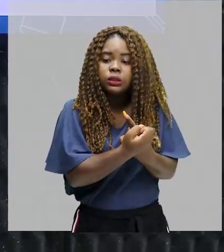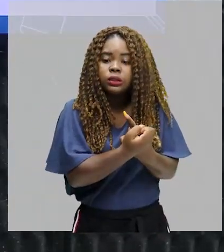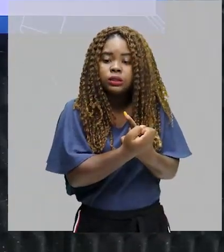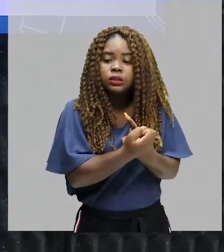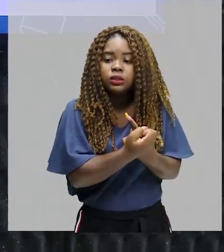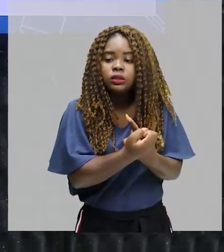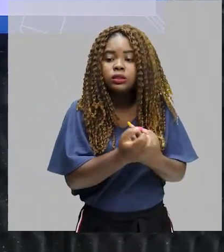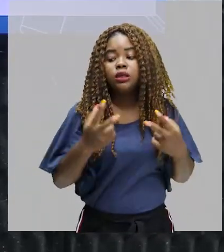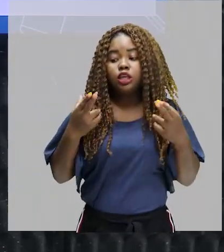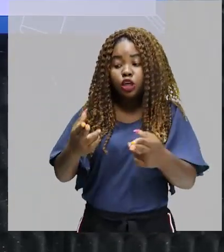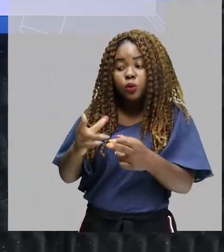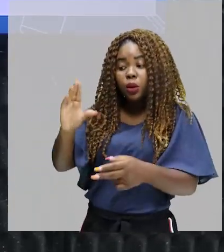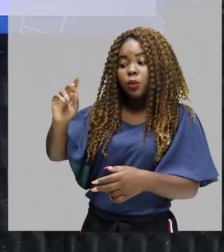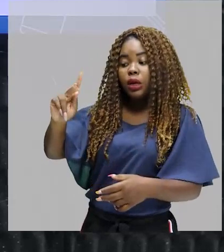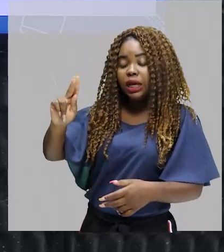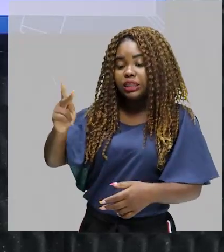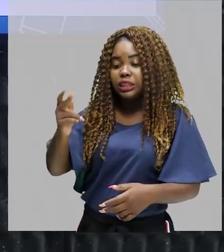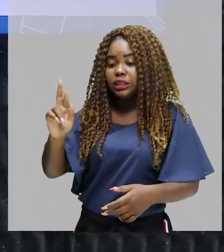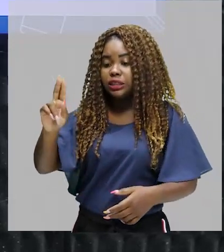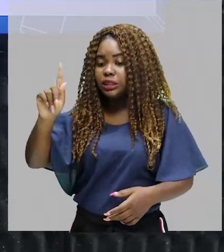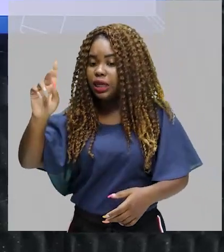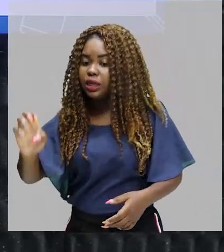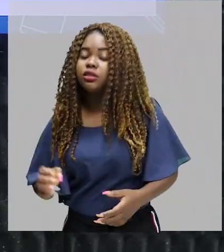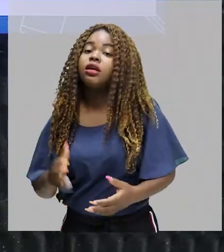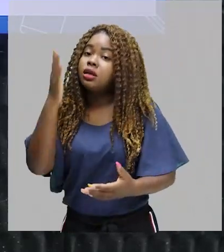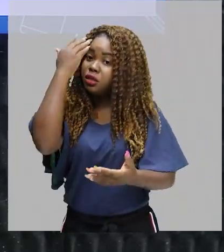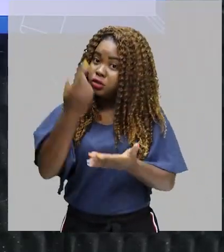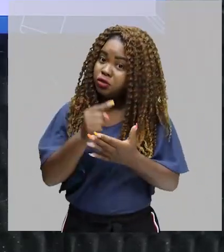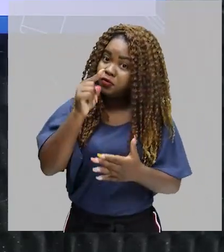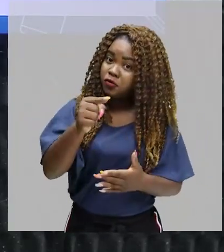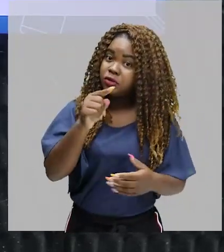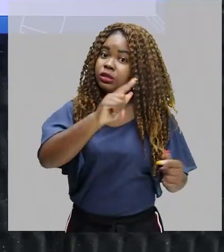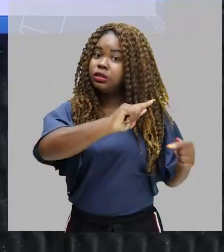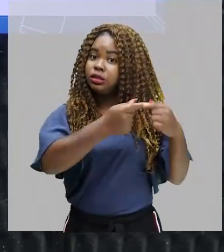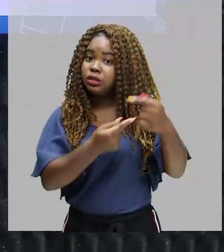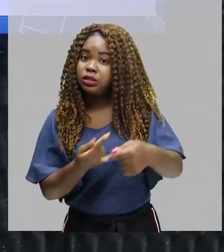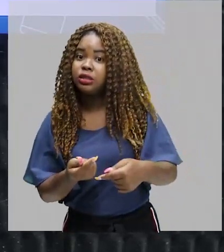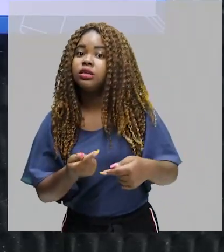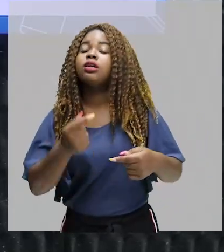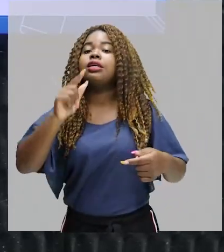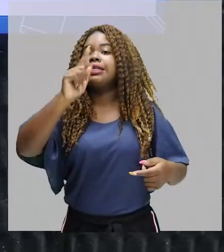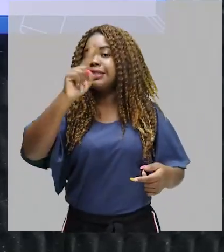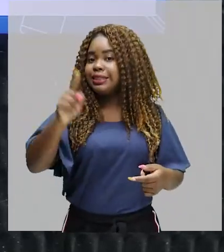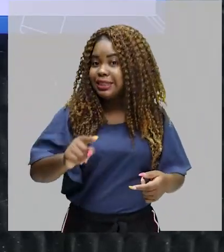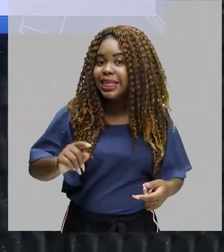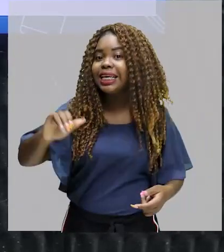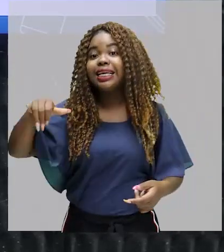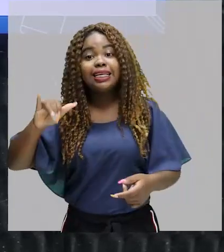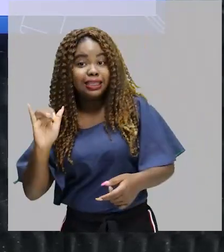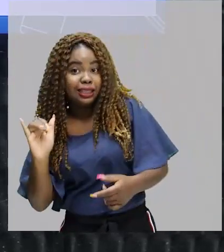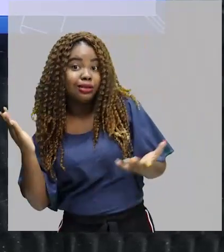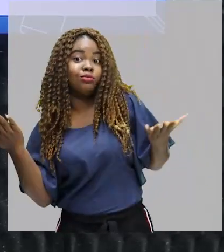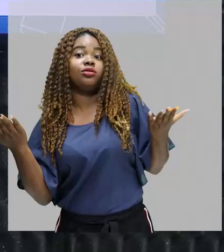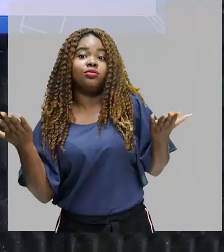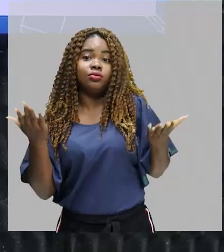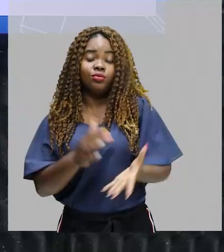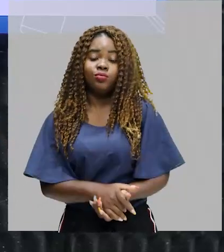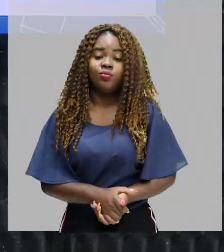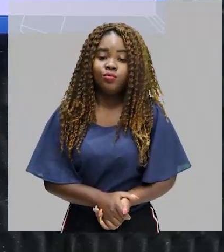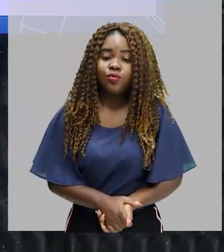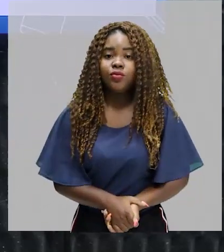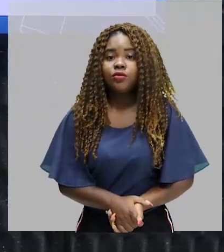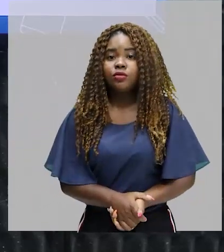charge. Creio que vocês, dessa geração, a geração Z, a geração Y, como vocês se denominam, são